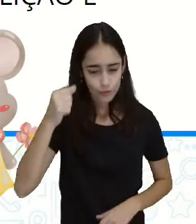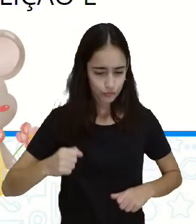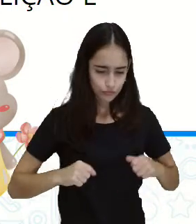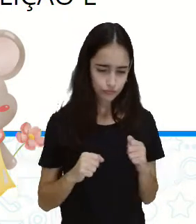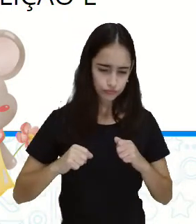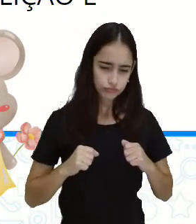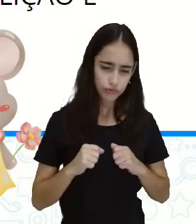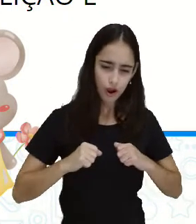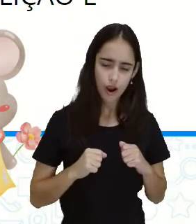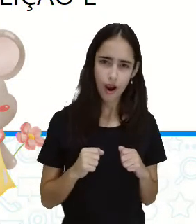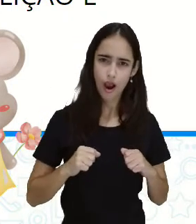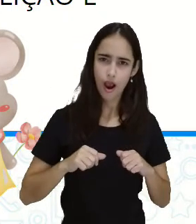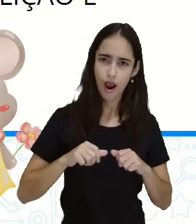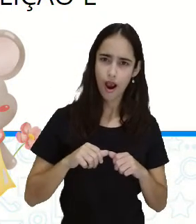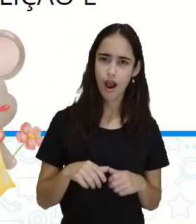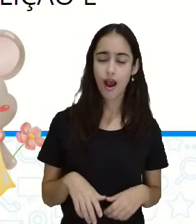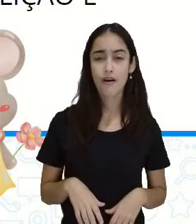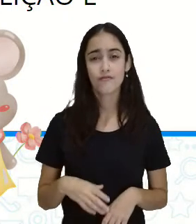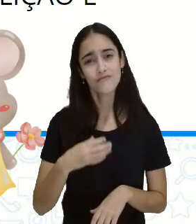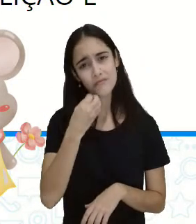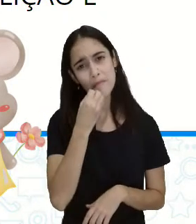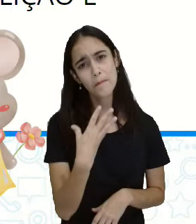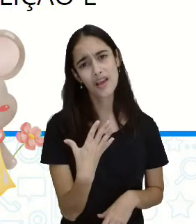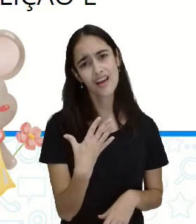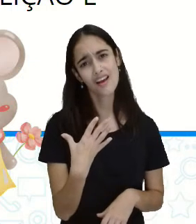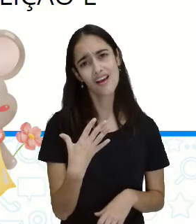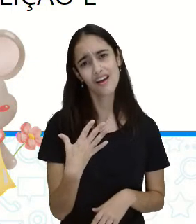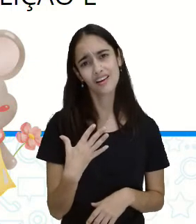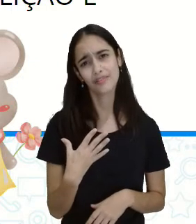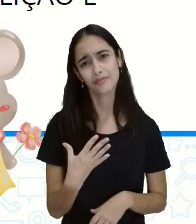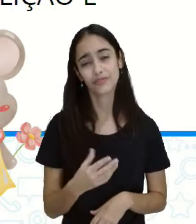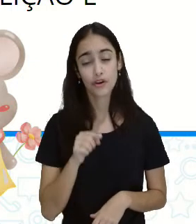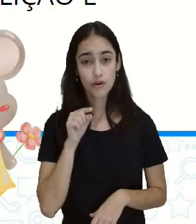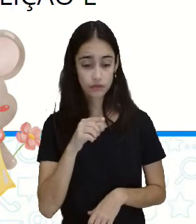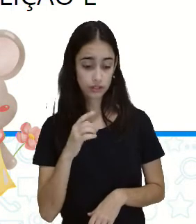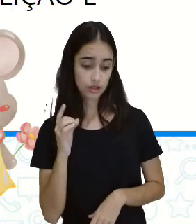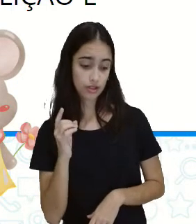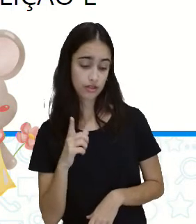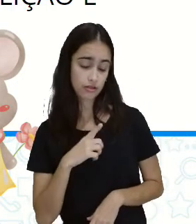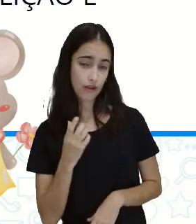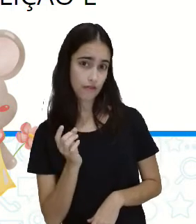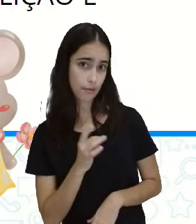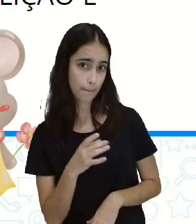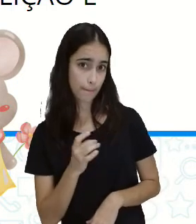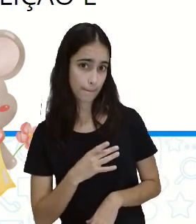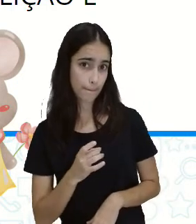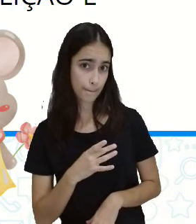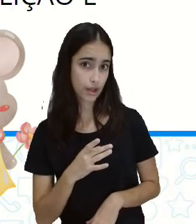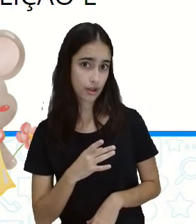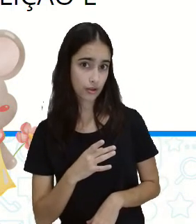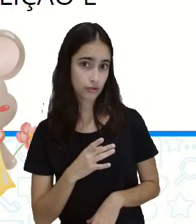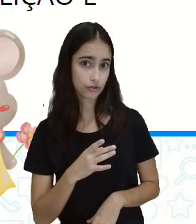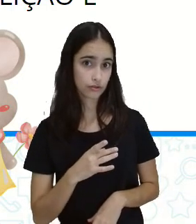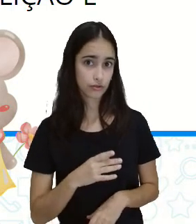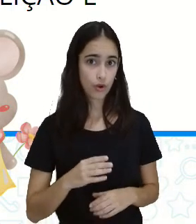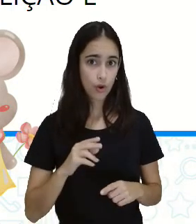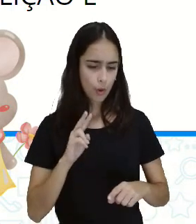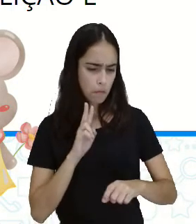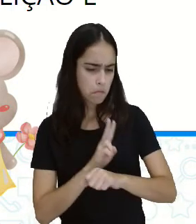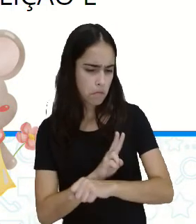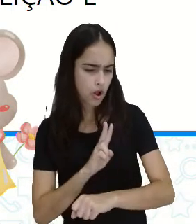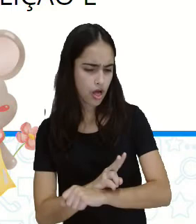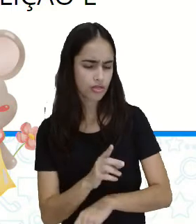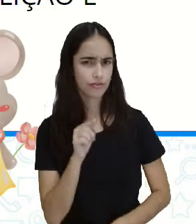nenhum. Esse galo que você teve medo, ele salvou a sua vida. Filhinho, as